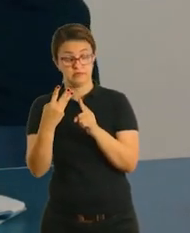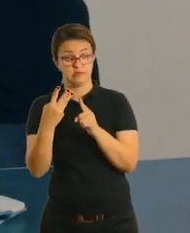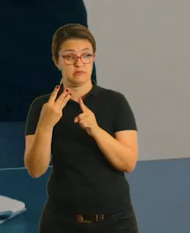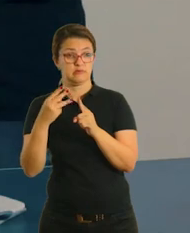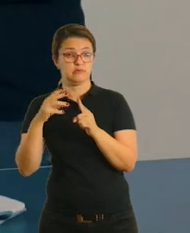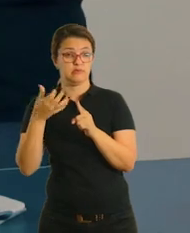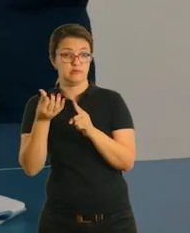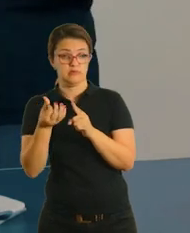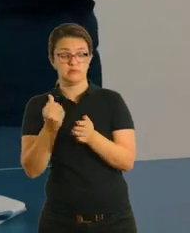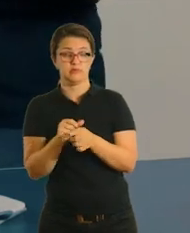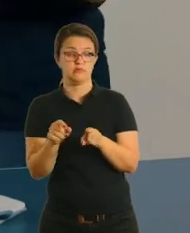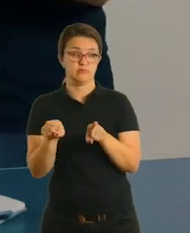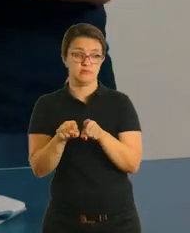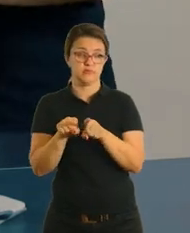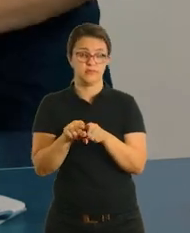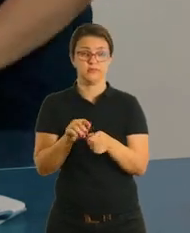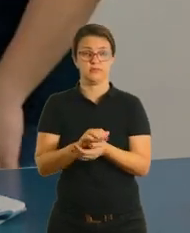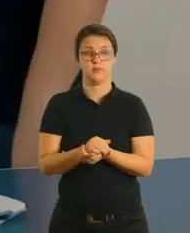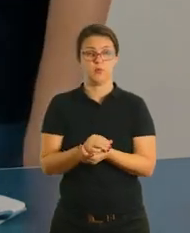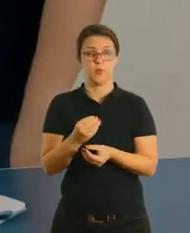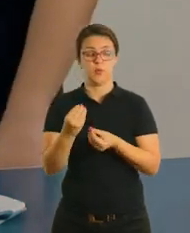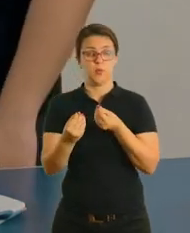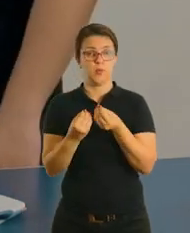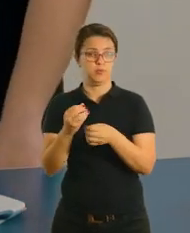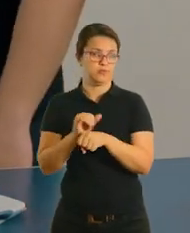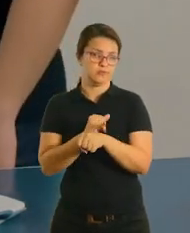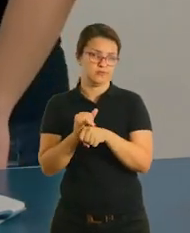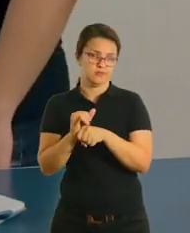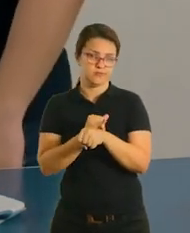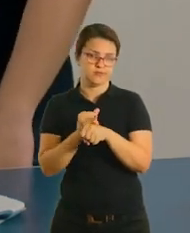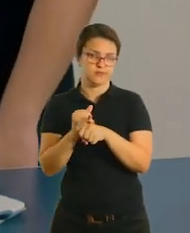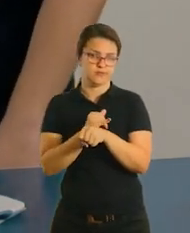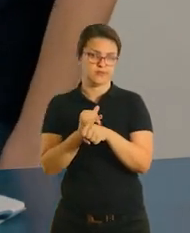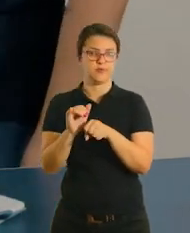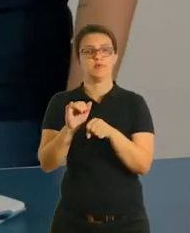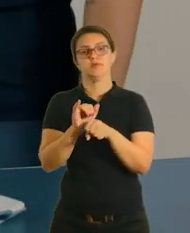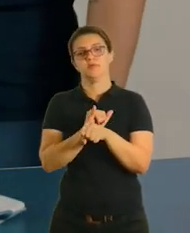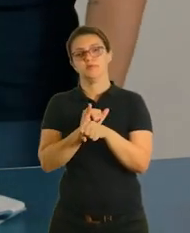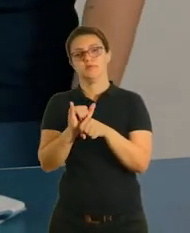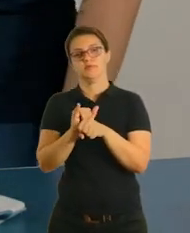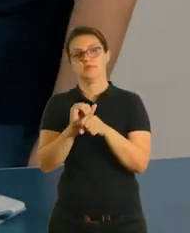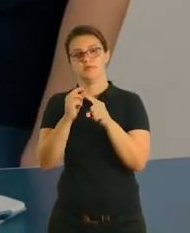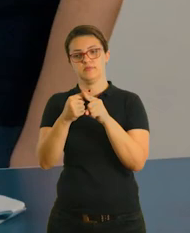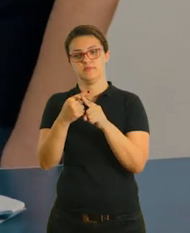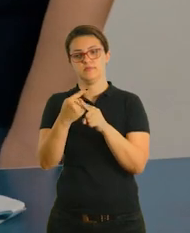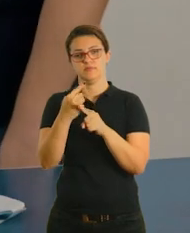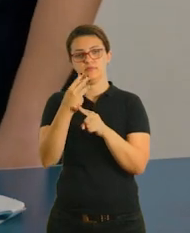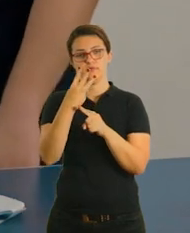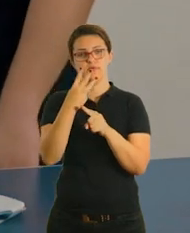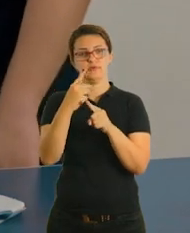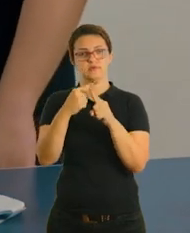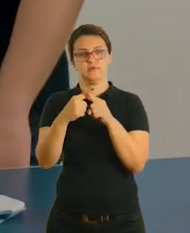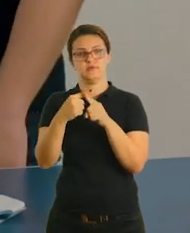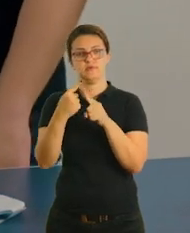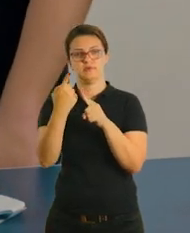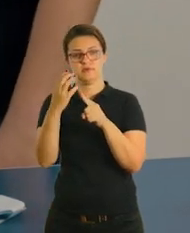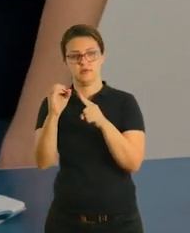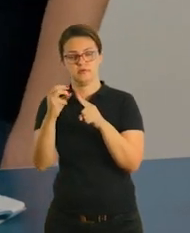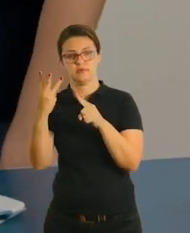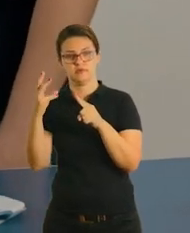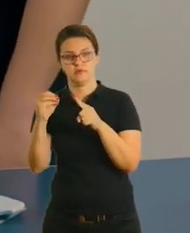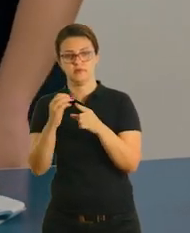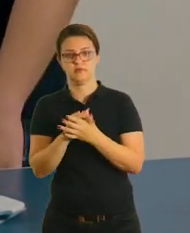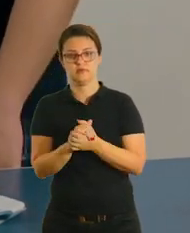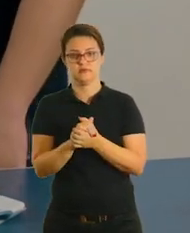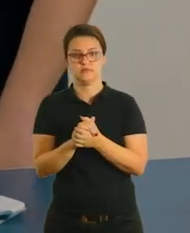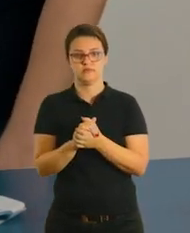30 mais 6, 36. Ou, através de multiplicação, que foi o mesmo exemplo que eu dei. 3 vezes 10, 30.